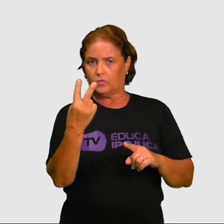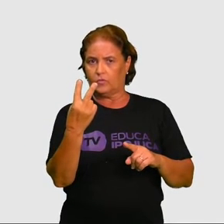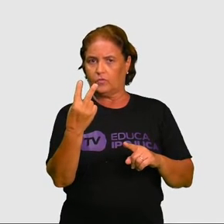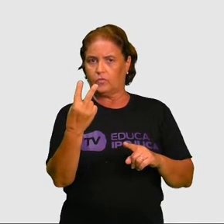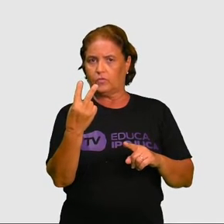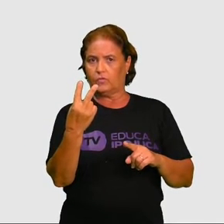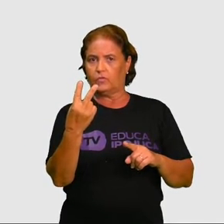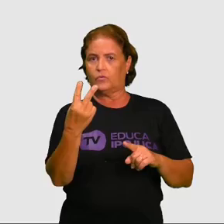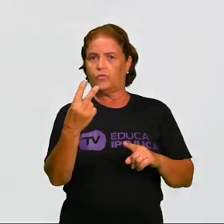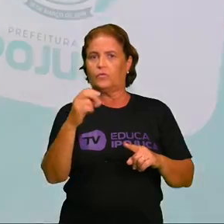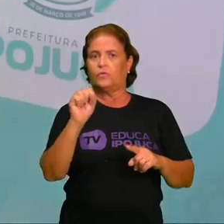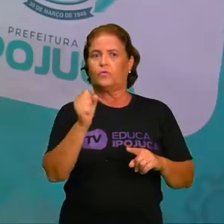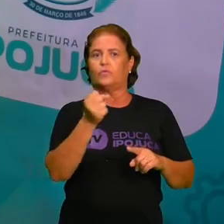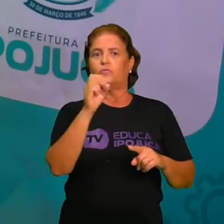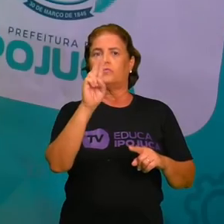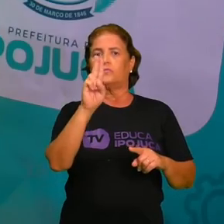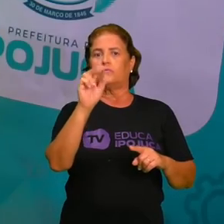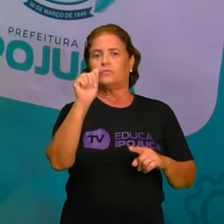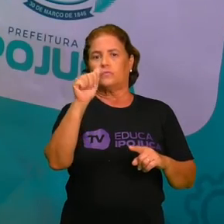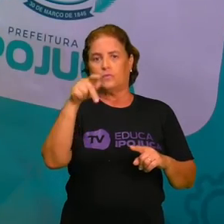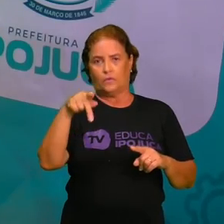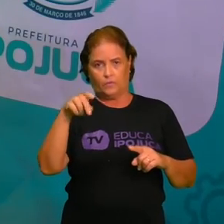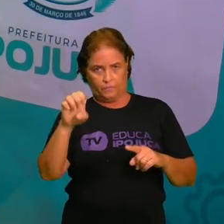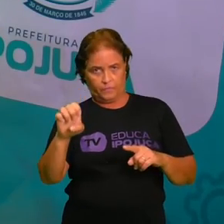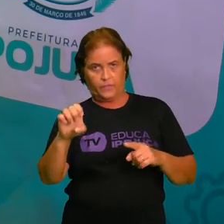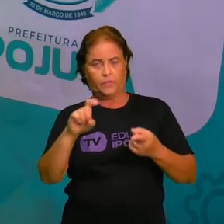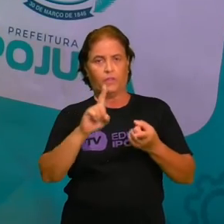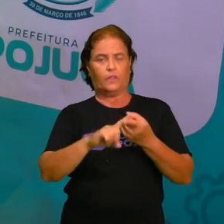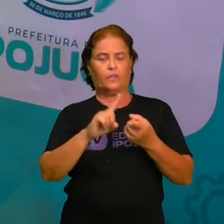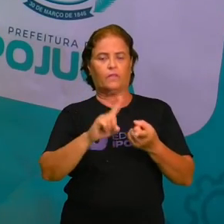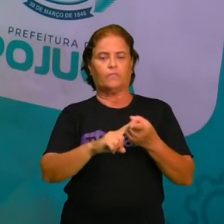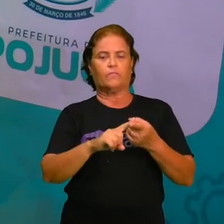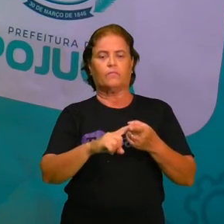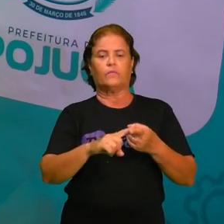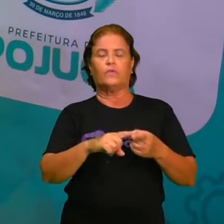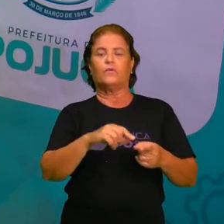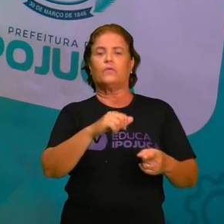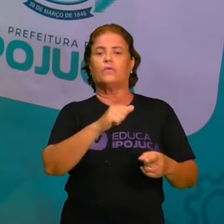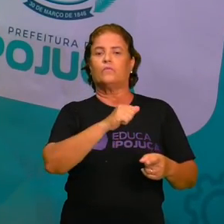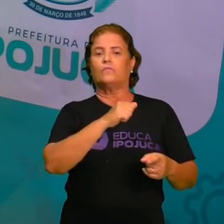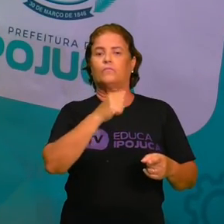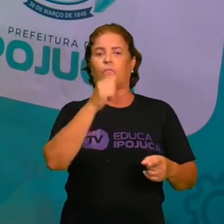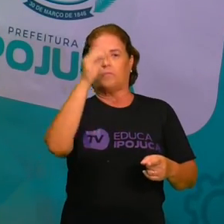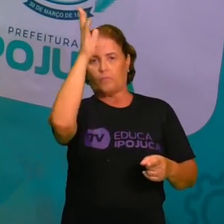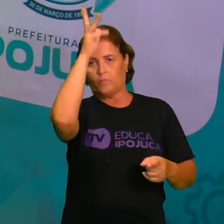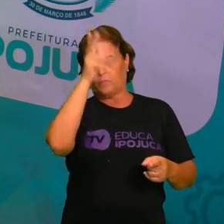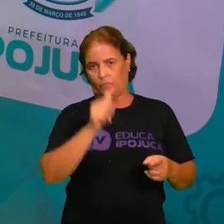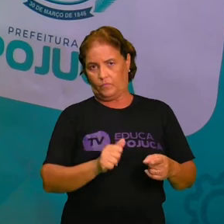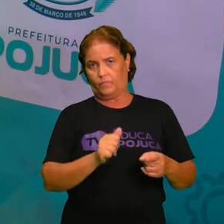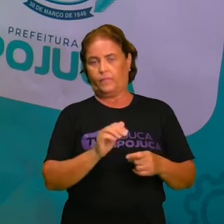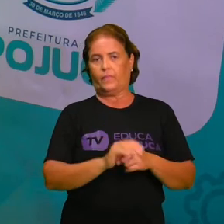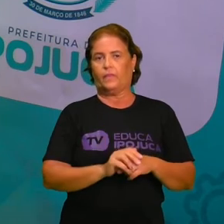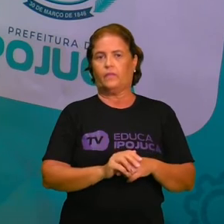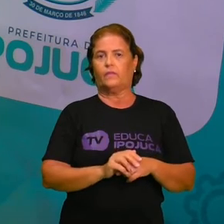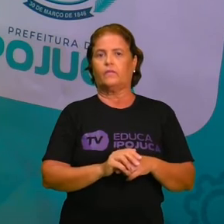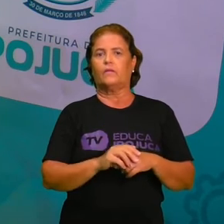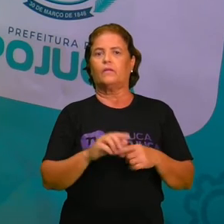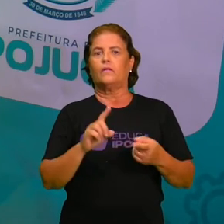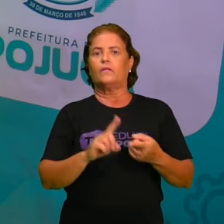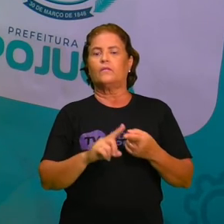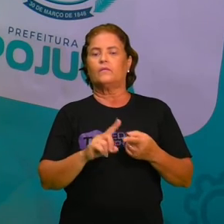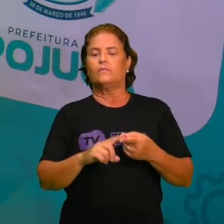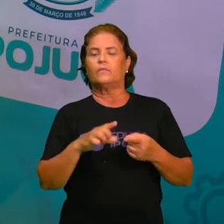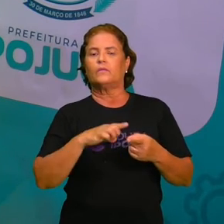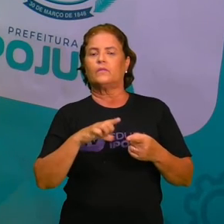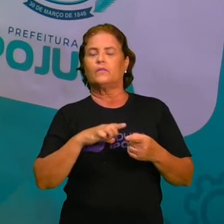que é Suape e Porto de Galinhas. E aí a gente tem essa fertilidade, essa extensão do plantio de cana-de